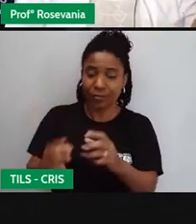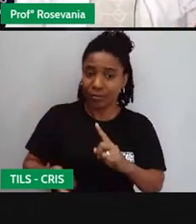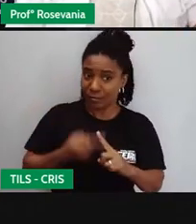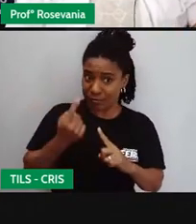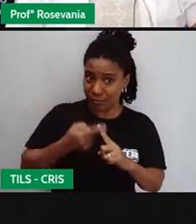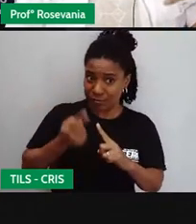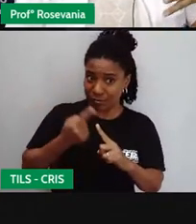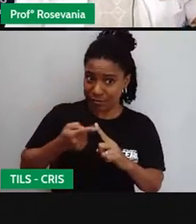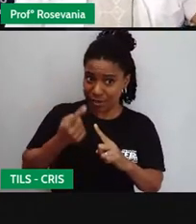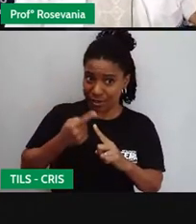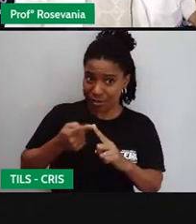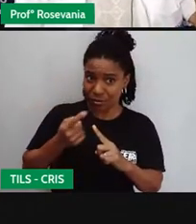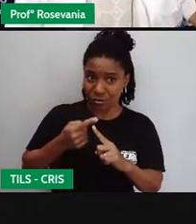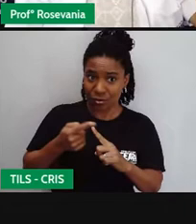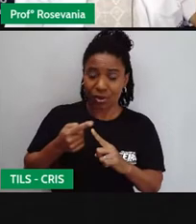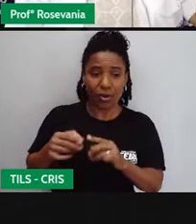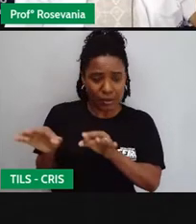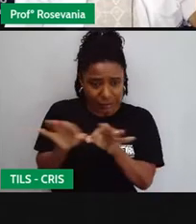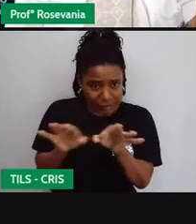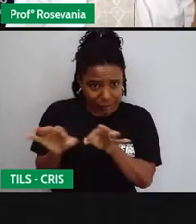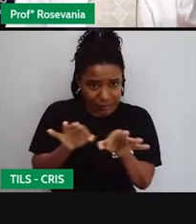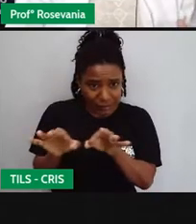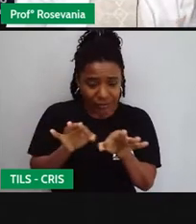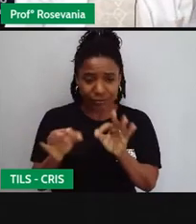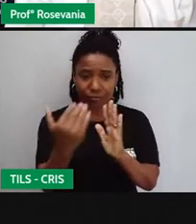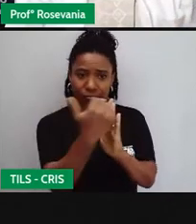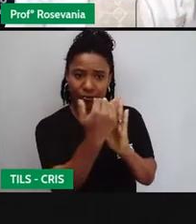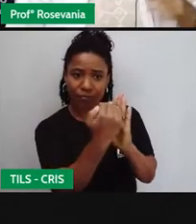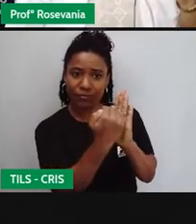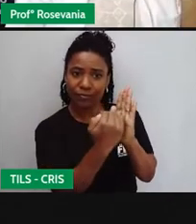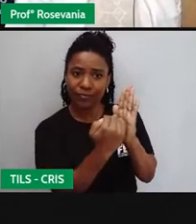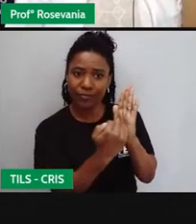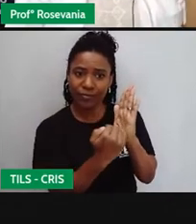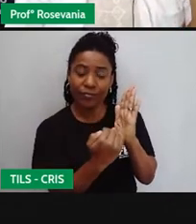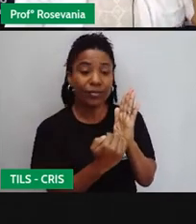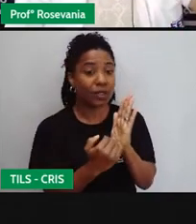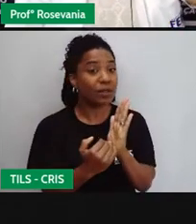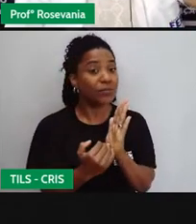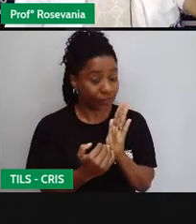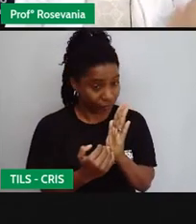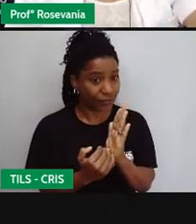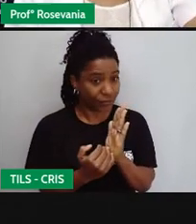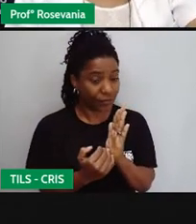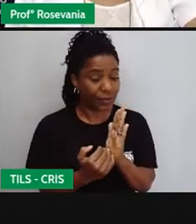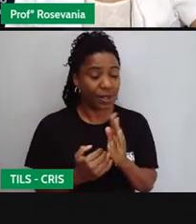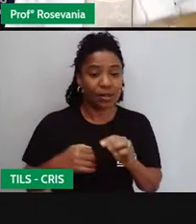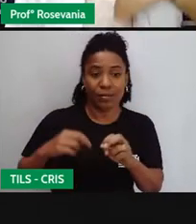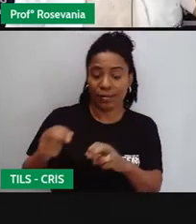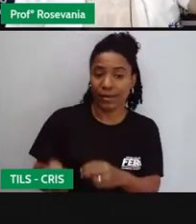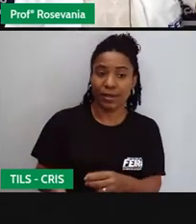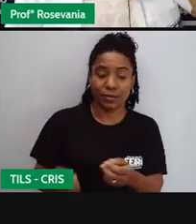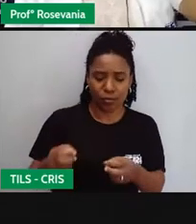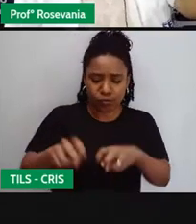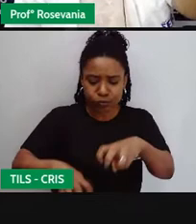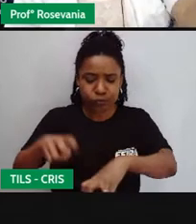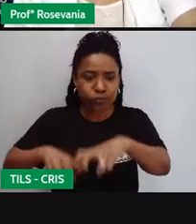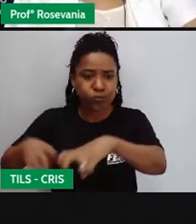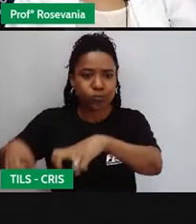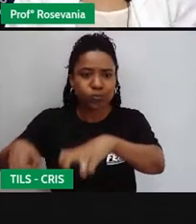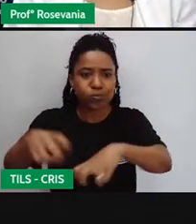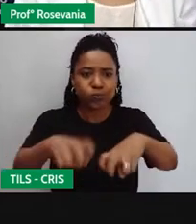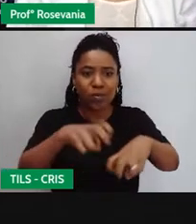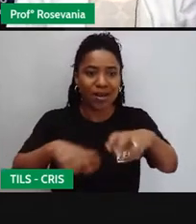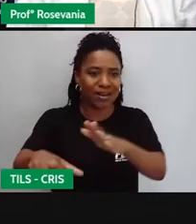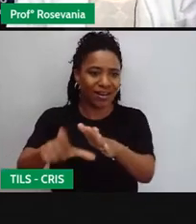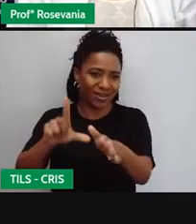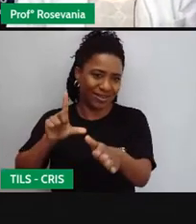digamos assim, de chegar na parte da pecuária, o período que já está no campo e o período que vem